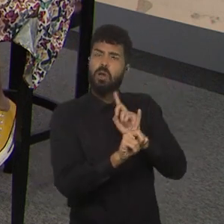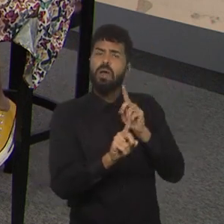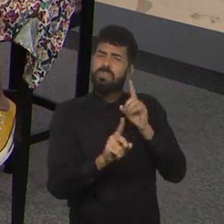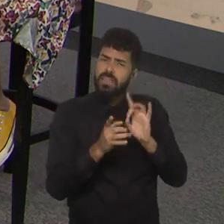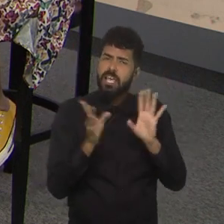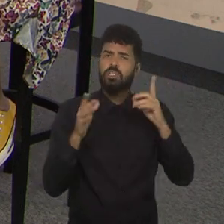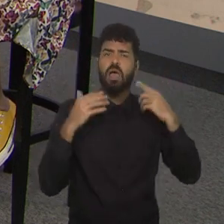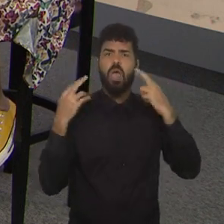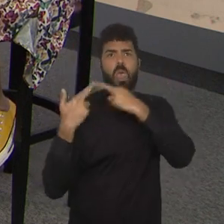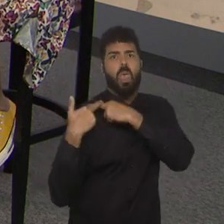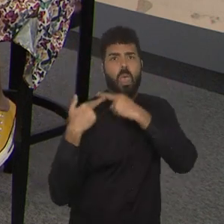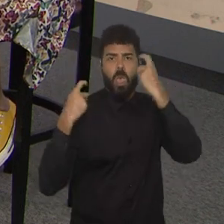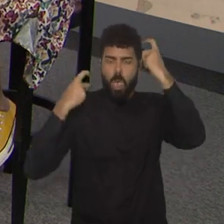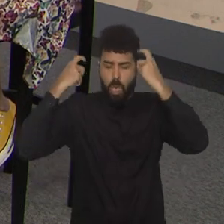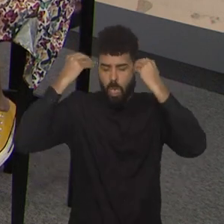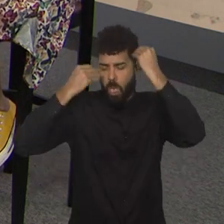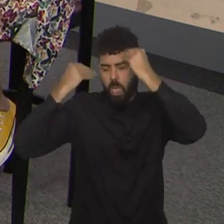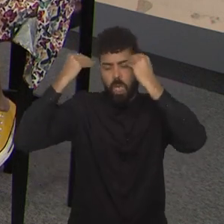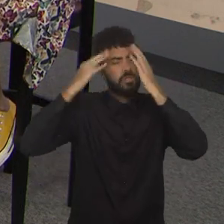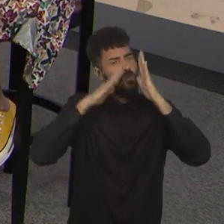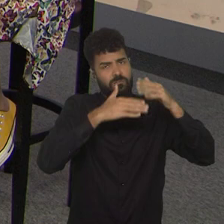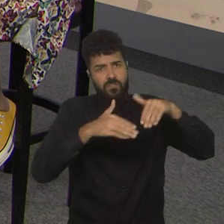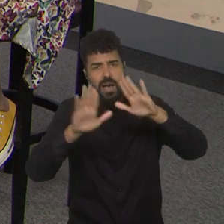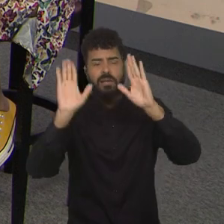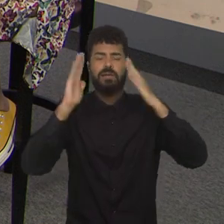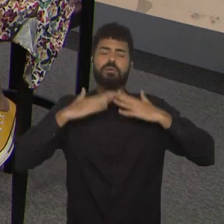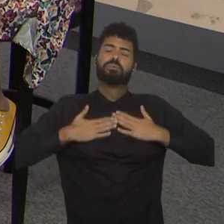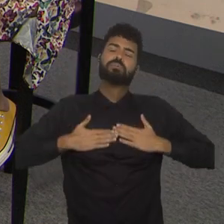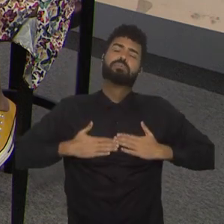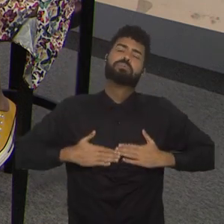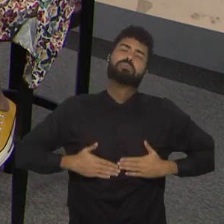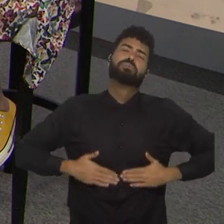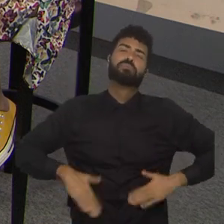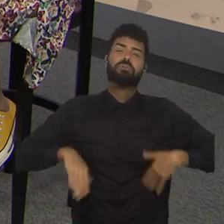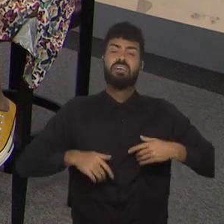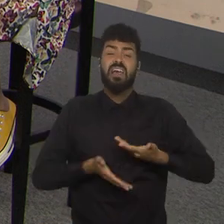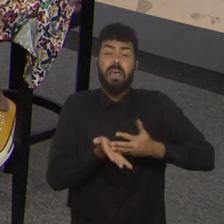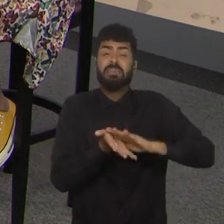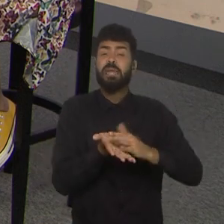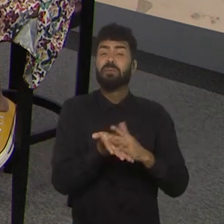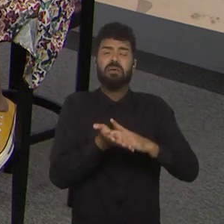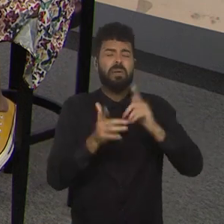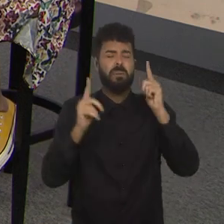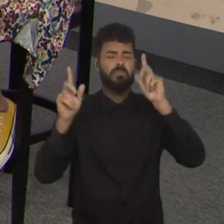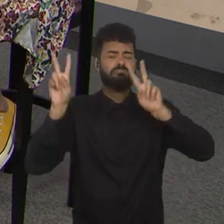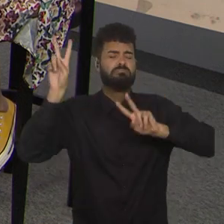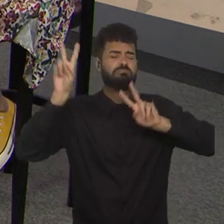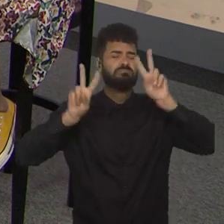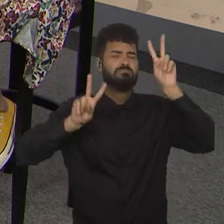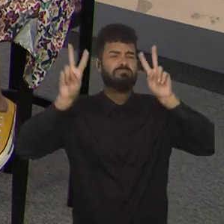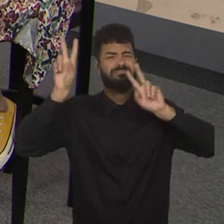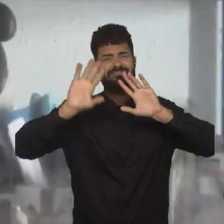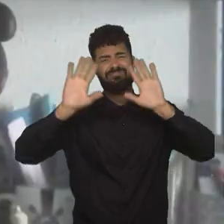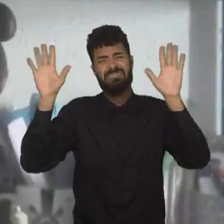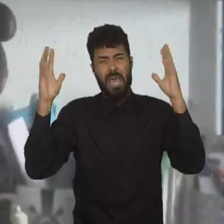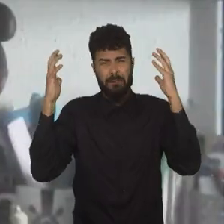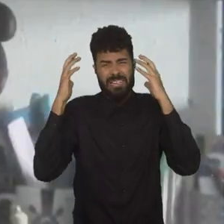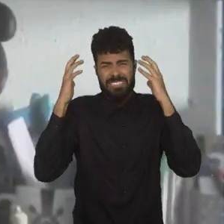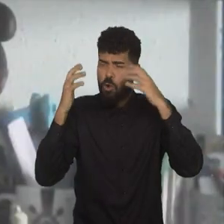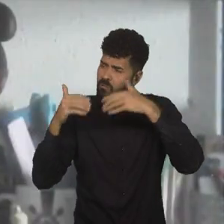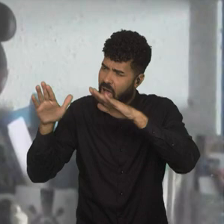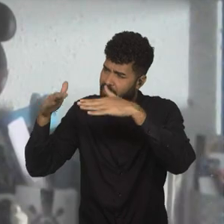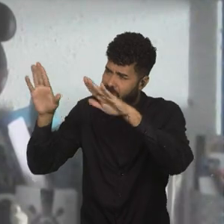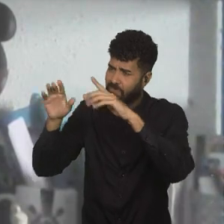leves lá, deixa elas chegarem lá dançando, sabe, fazendo pagode, eu quero que elas cheguem lá suave, deixa a pressão para a França, para a